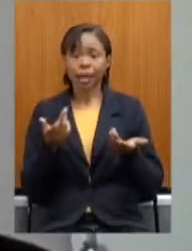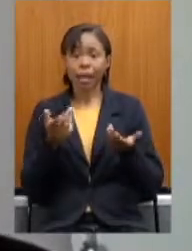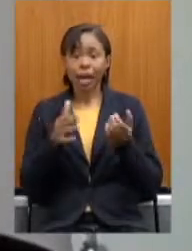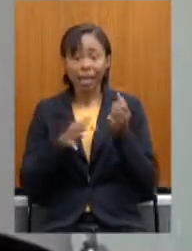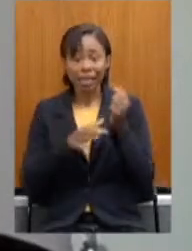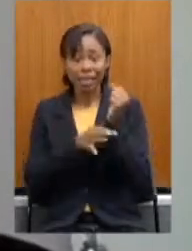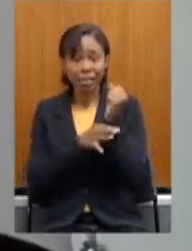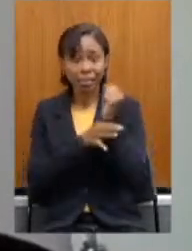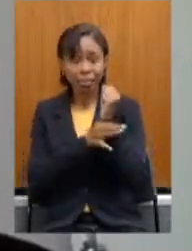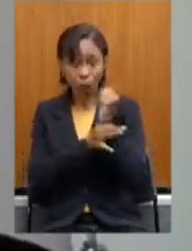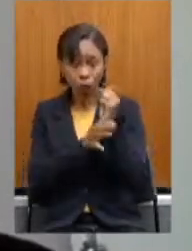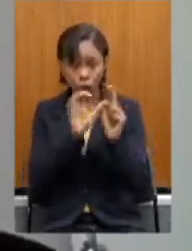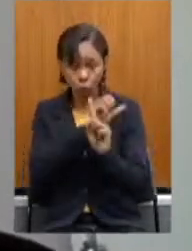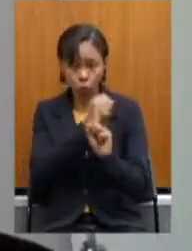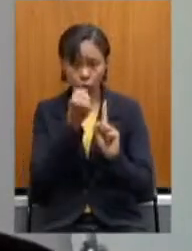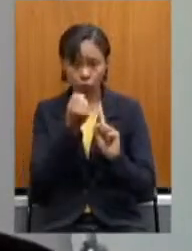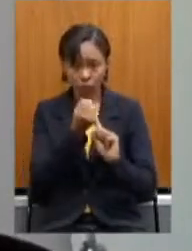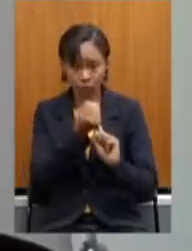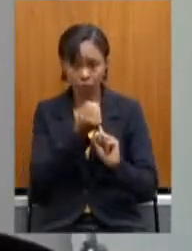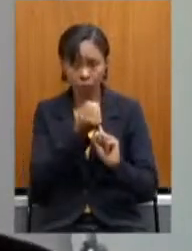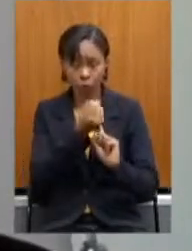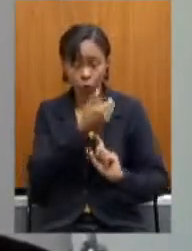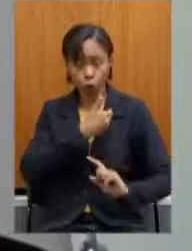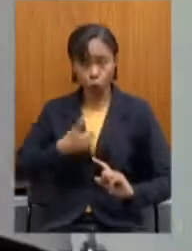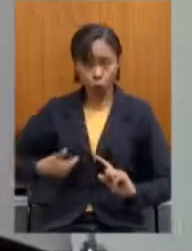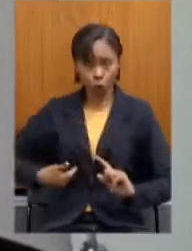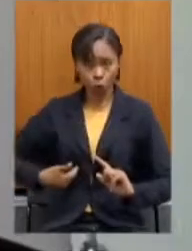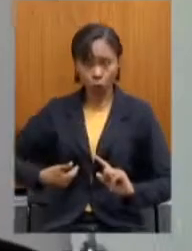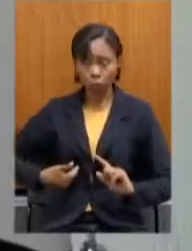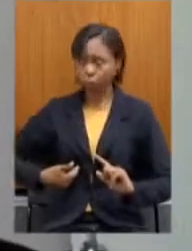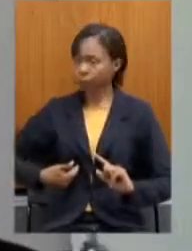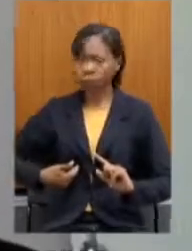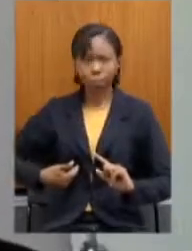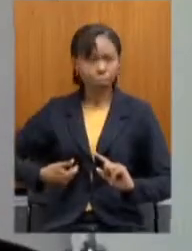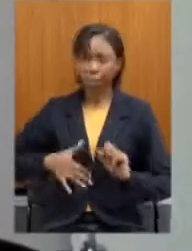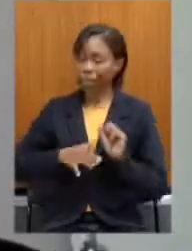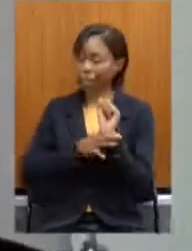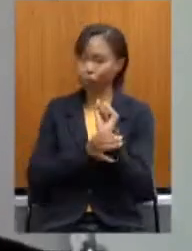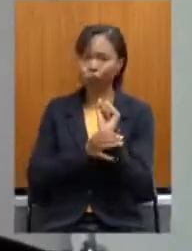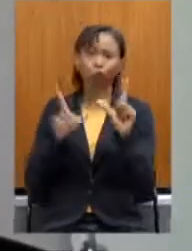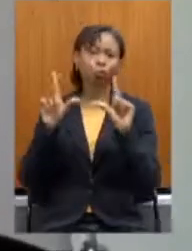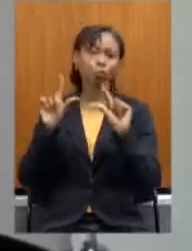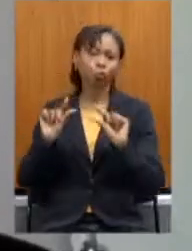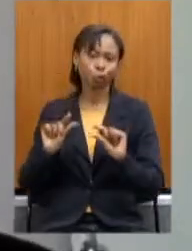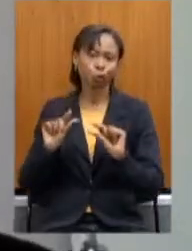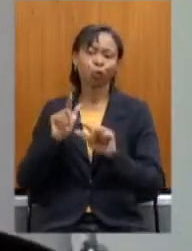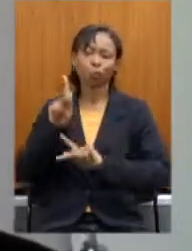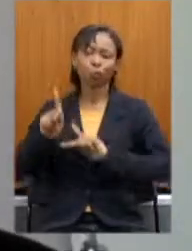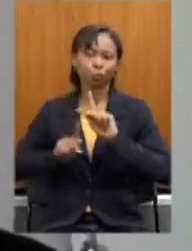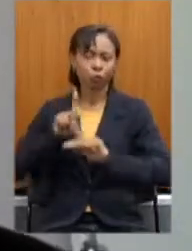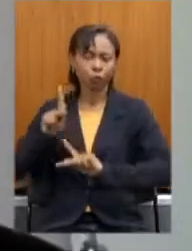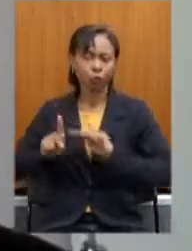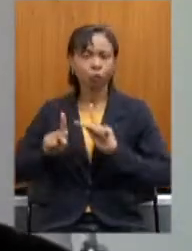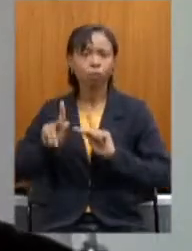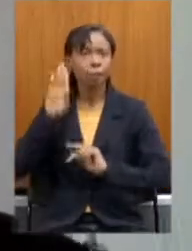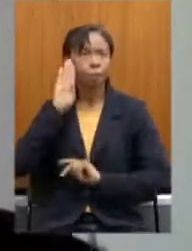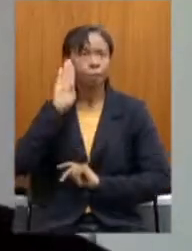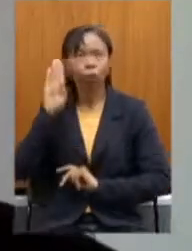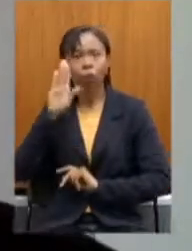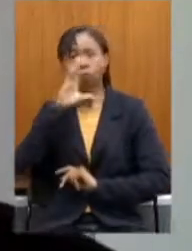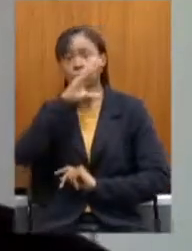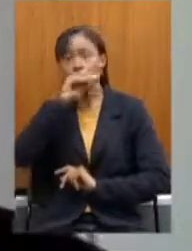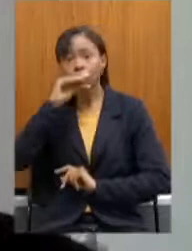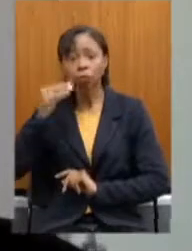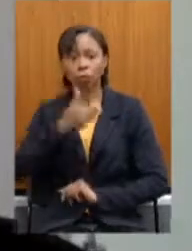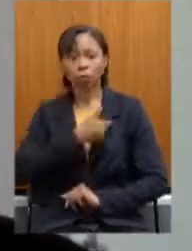que o Estado irá prestar à sua população em geral e no nosso caso aos servidores públicos em específico,